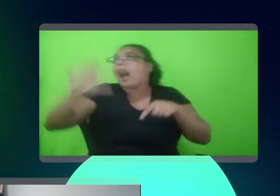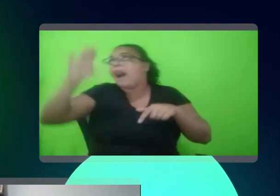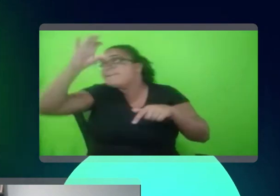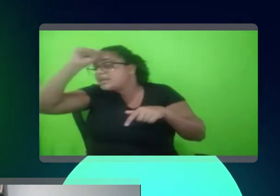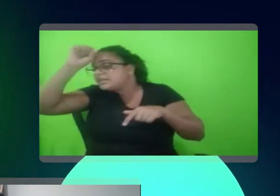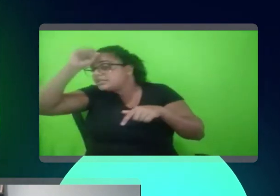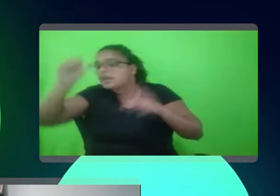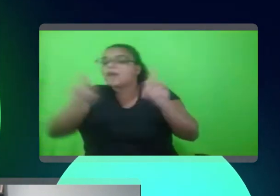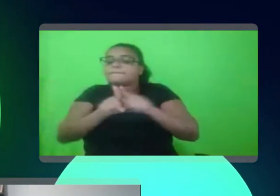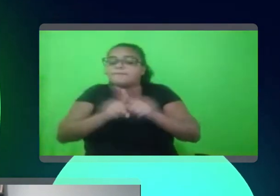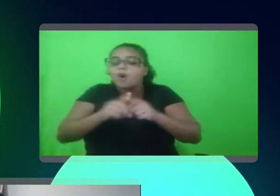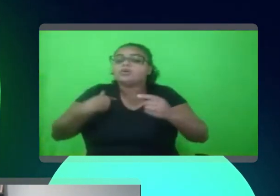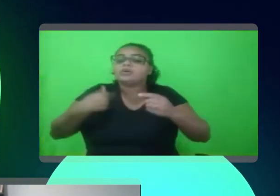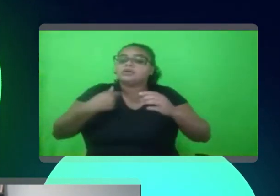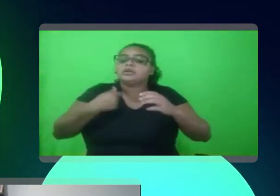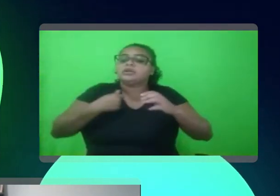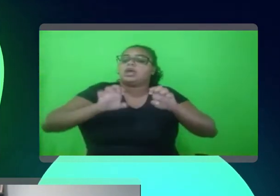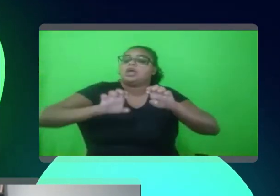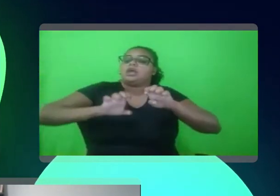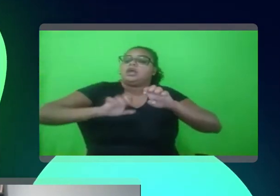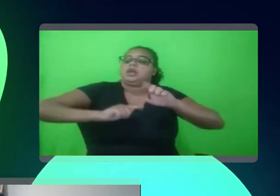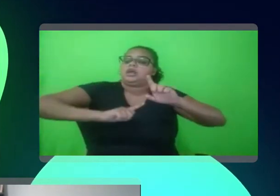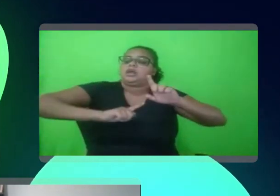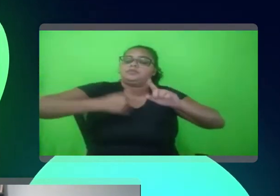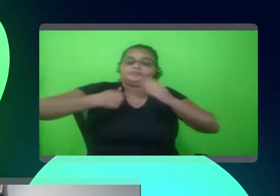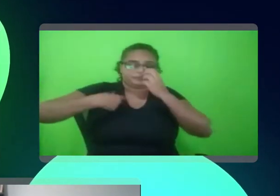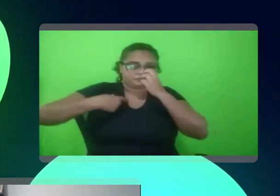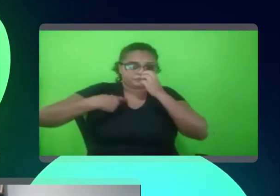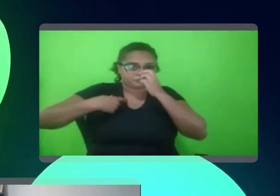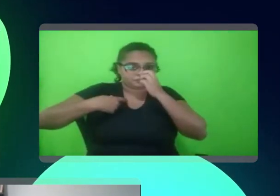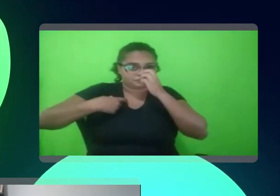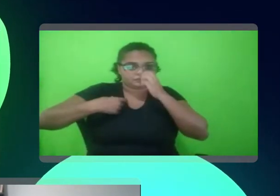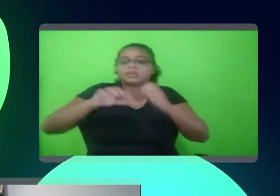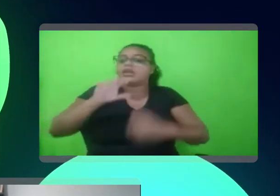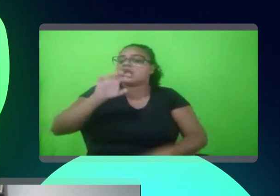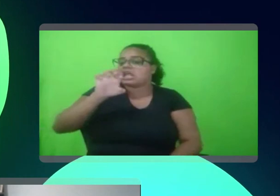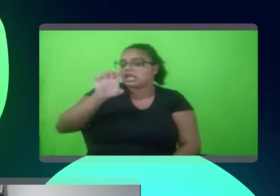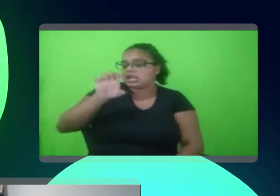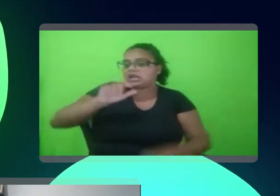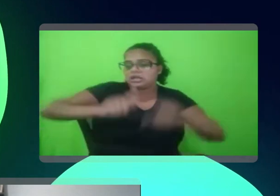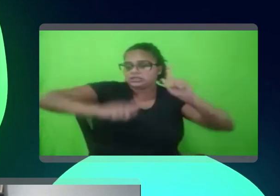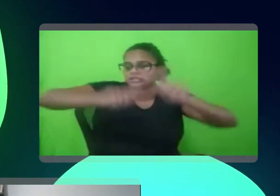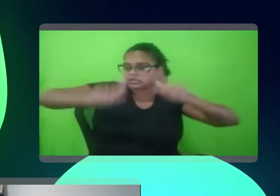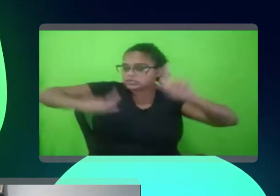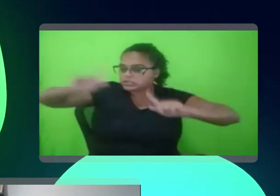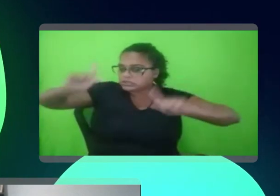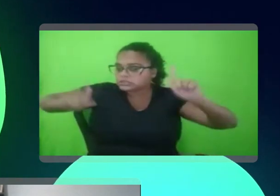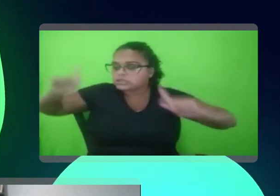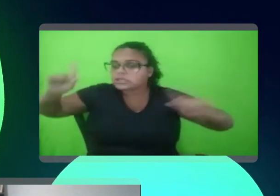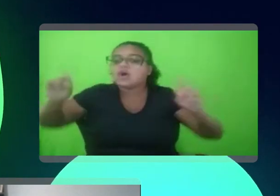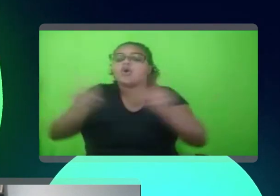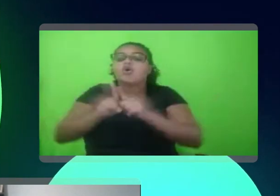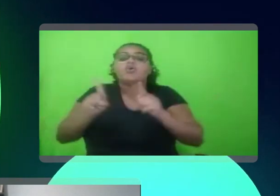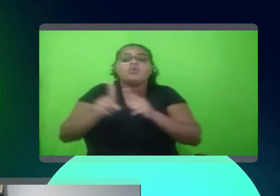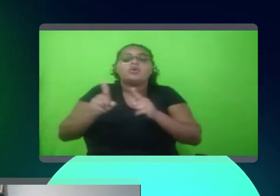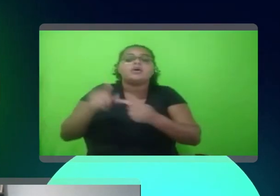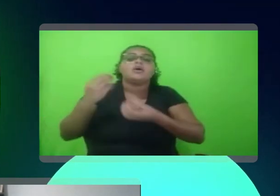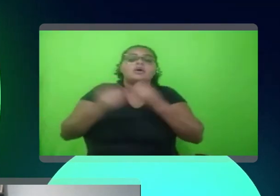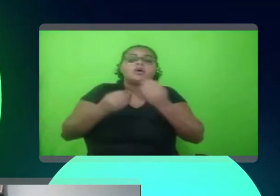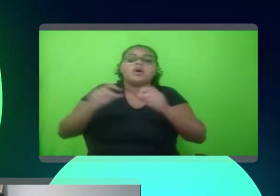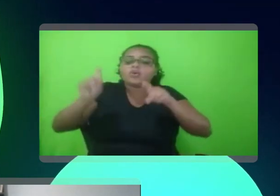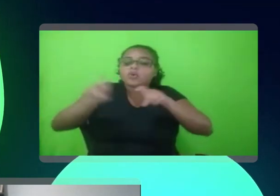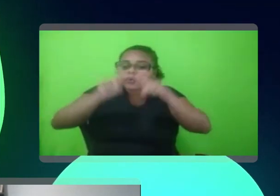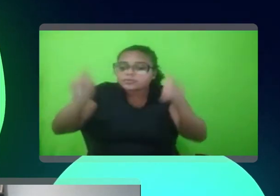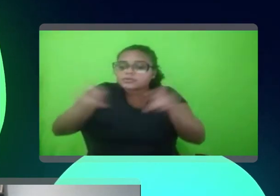óbvio, né, você aprender estatística, é algo que vai te ajudar em qualquer coisa, de dados que você for fazer, se você aprender computação, vai te ajudar em qualquer,